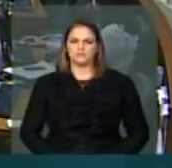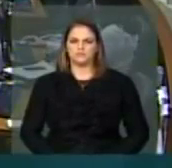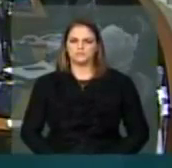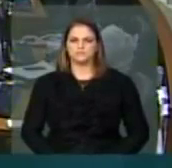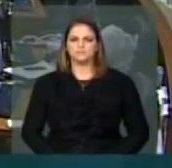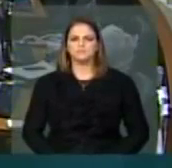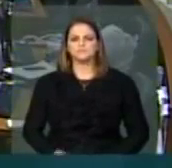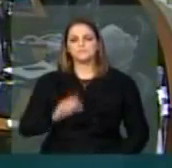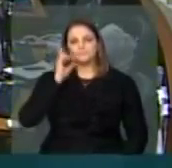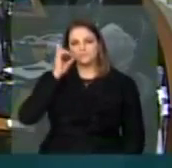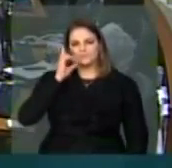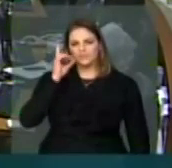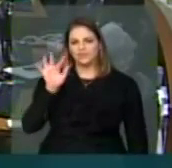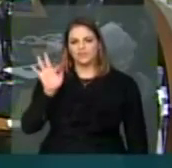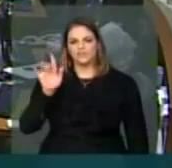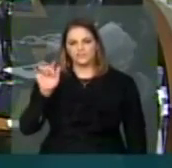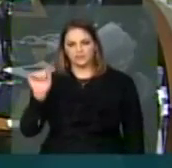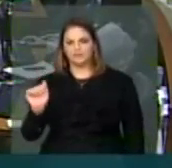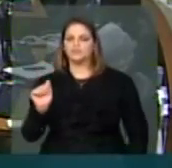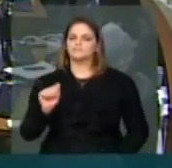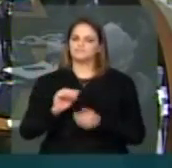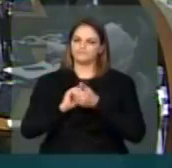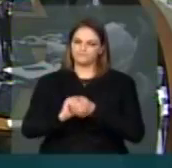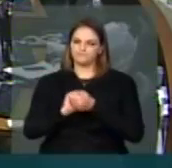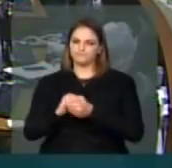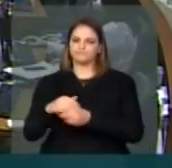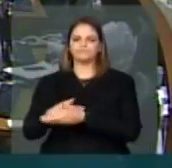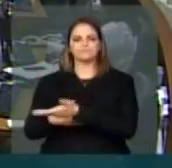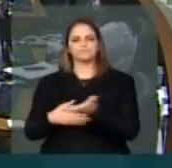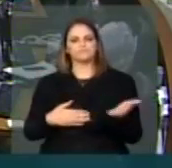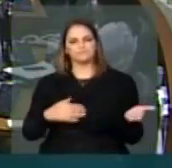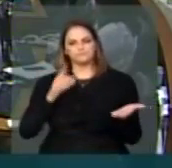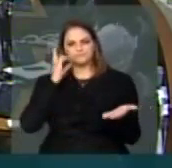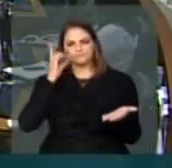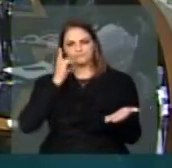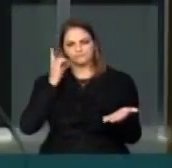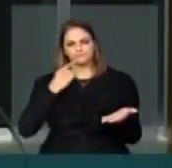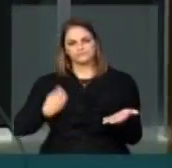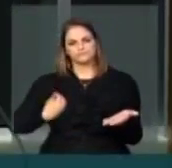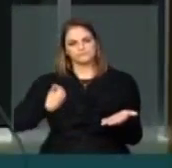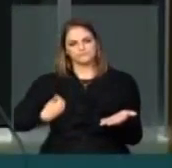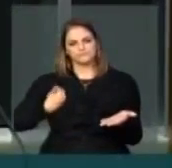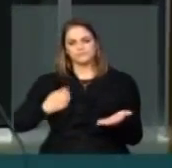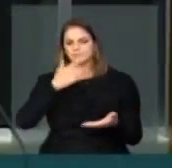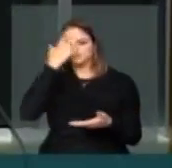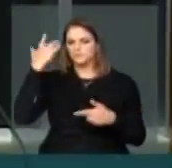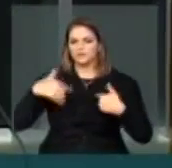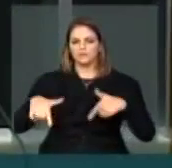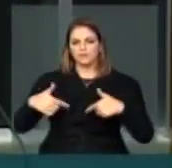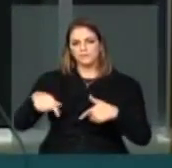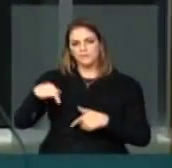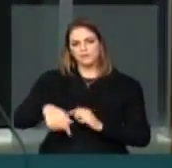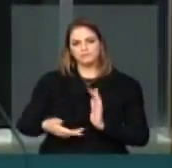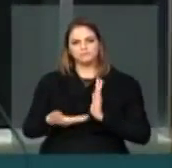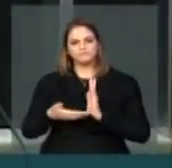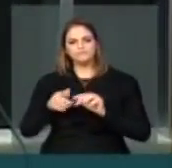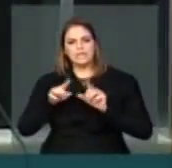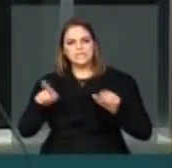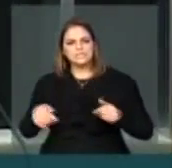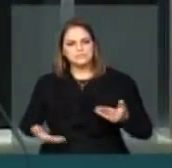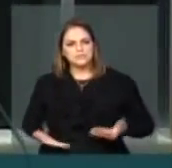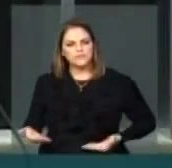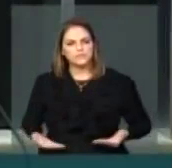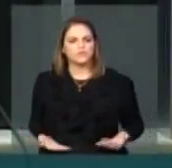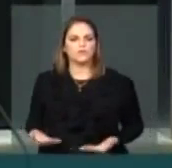Deputado Alberto Fraga, presidente da sessão, demais colegas aqui presentes, servidores, todos que acompanham os